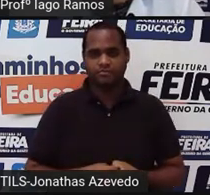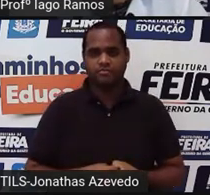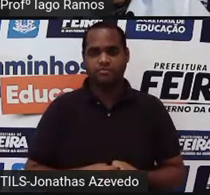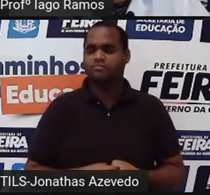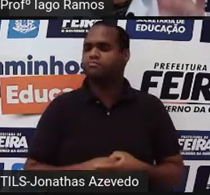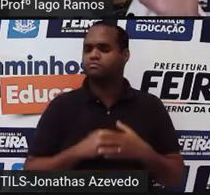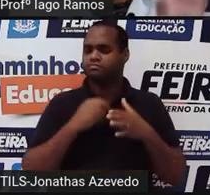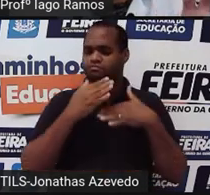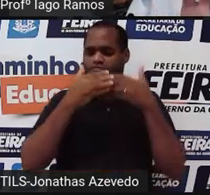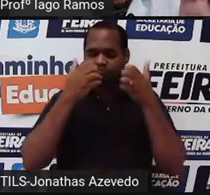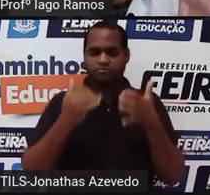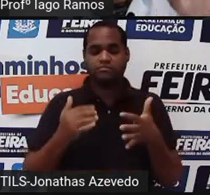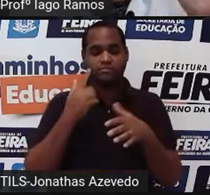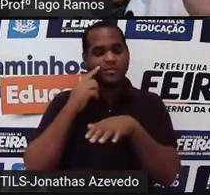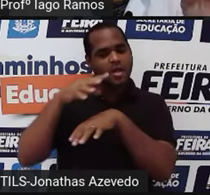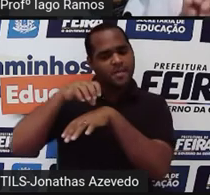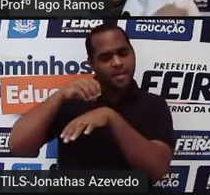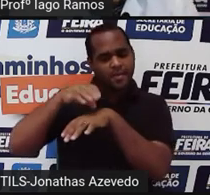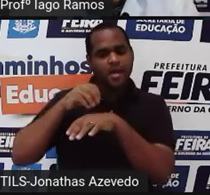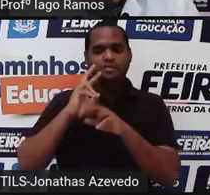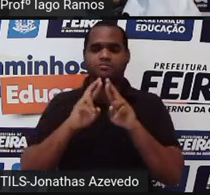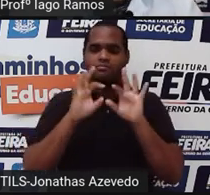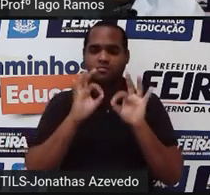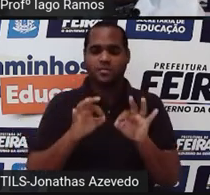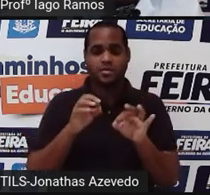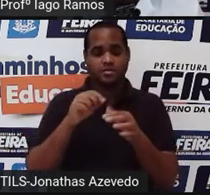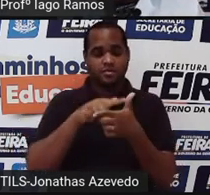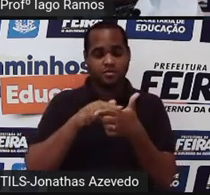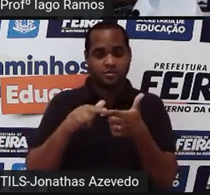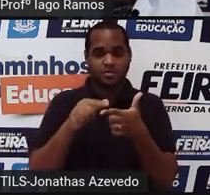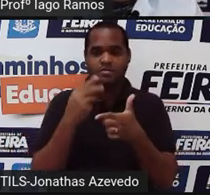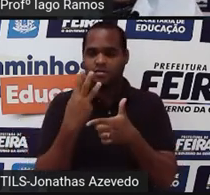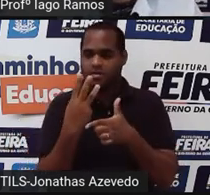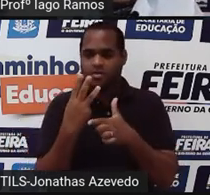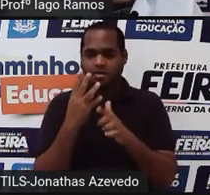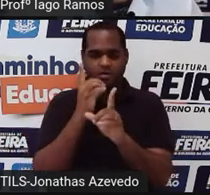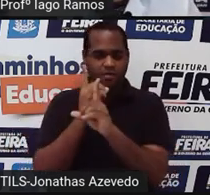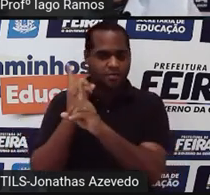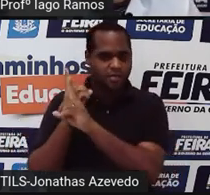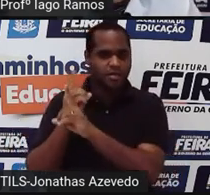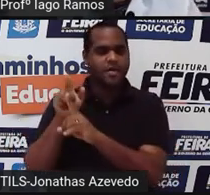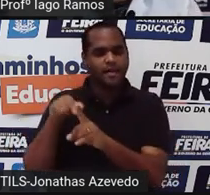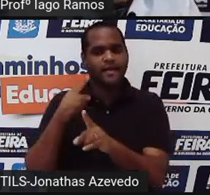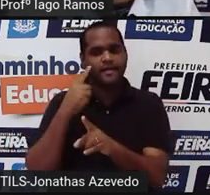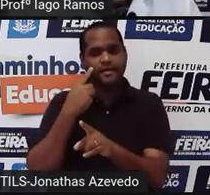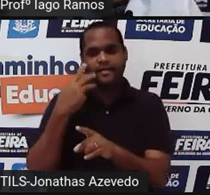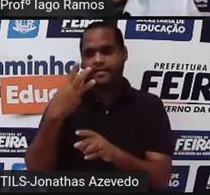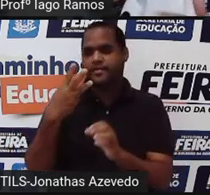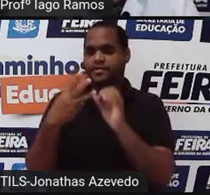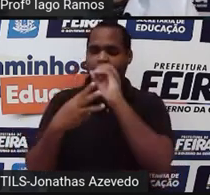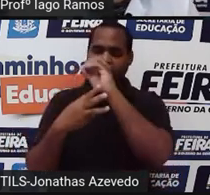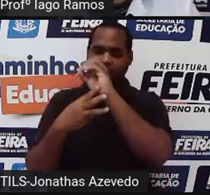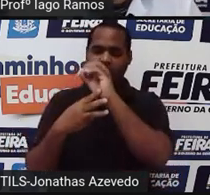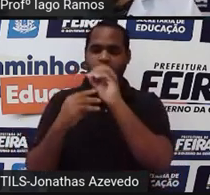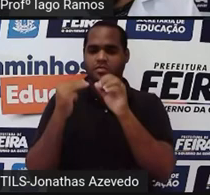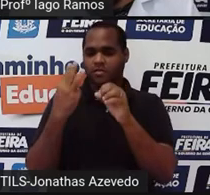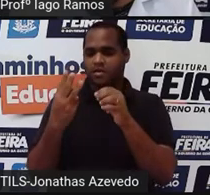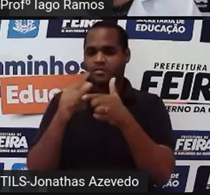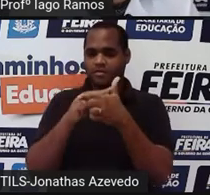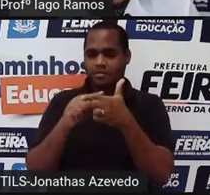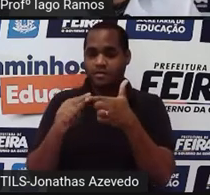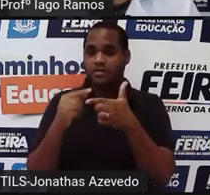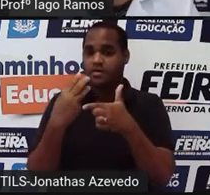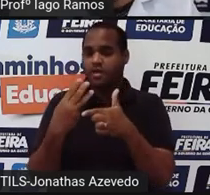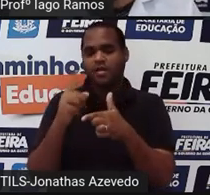Depois, vou pegar esse resultado, dividir por 3, pra achar o resultado de 3 elevado a 0 e 3 dividido por 3 dá 1.